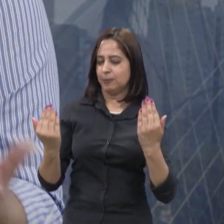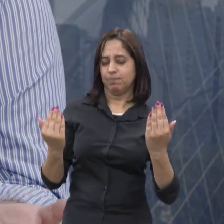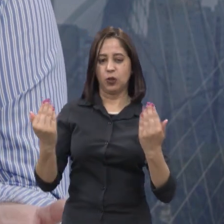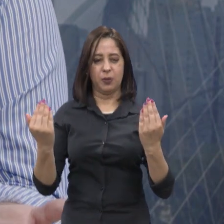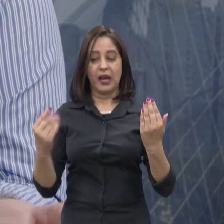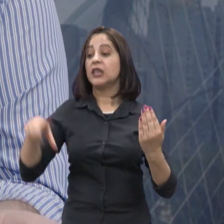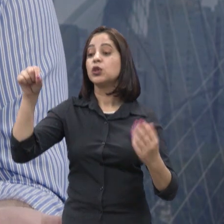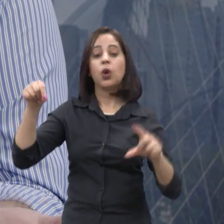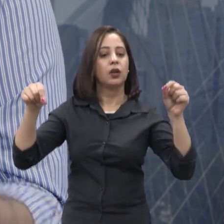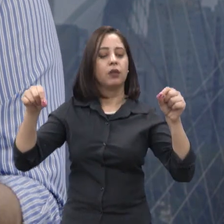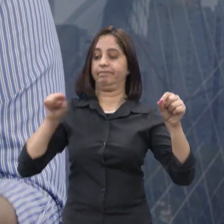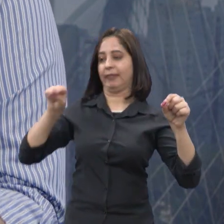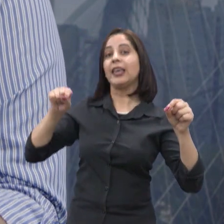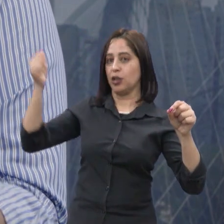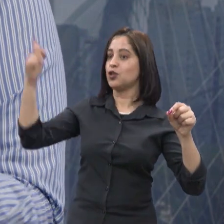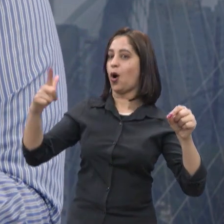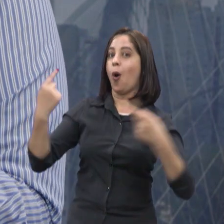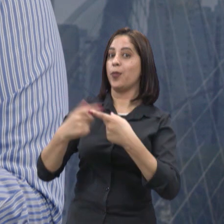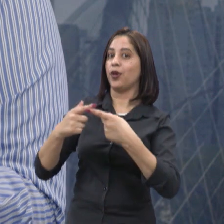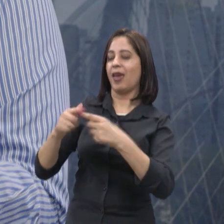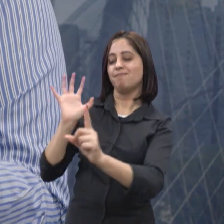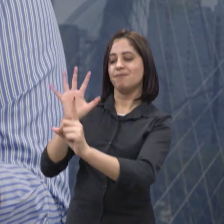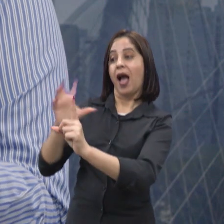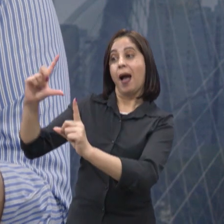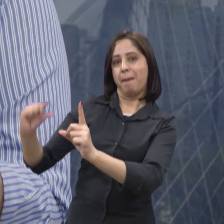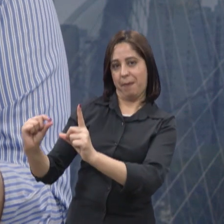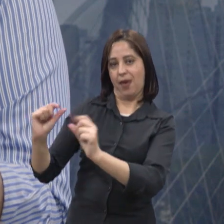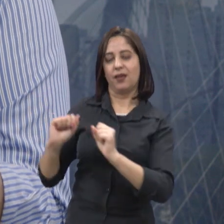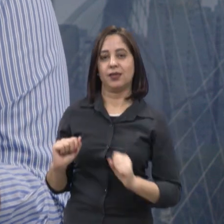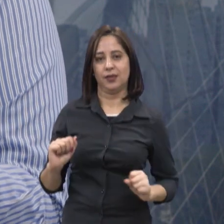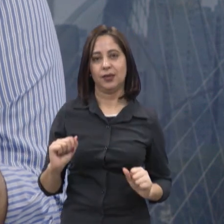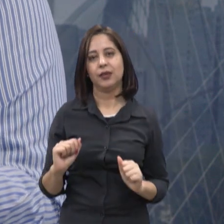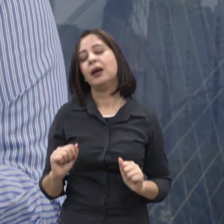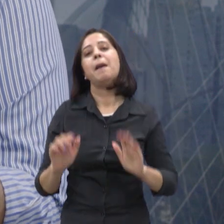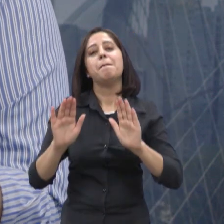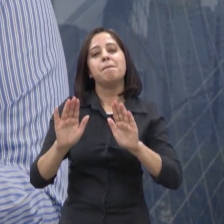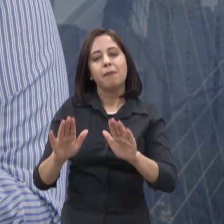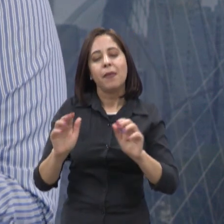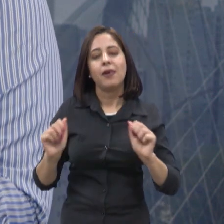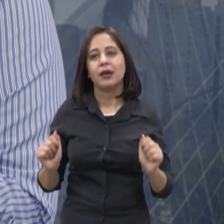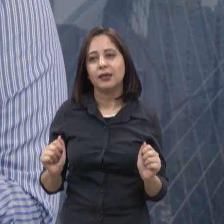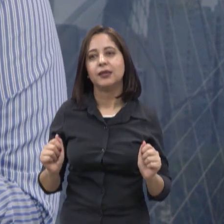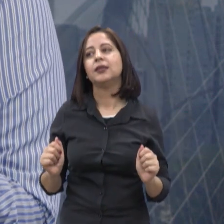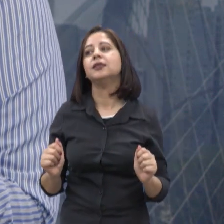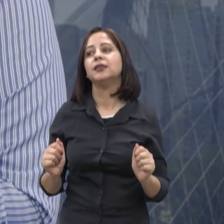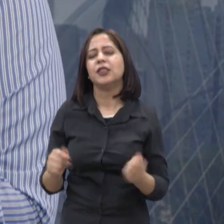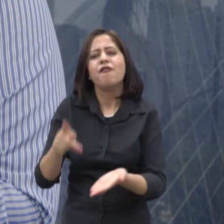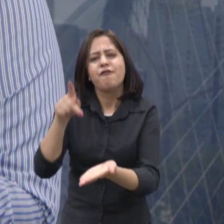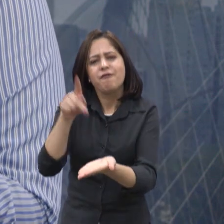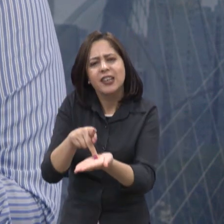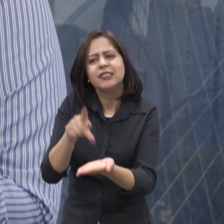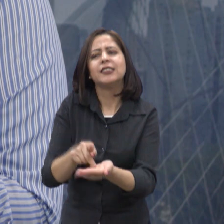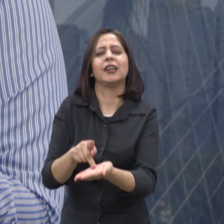escolher qual, fotovoltaica, claro, o impacto é muito menor. Mas a questão, a dificuldade, na verdade, que eu acho que